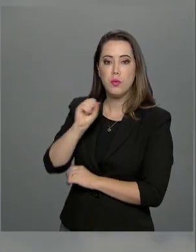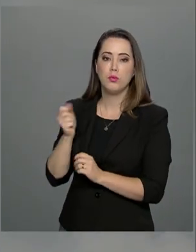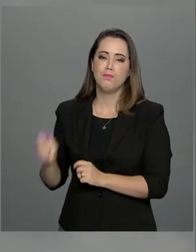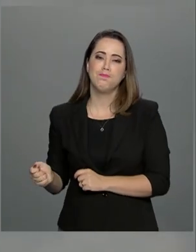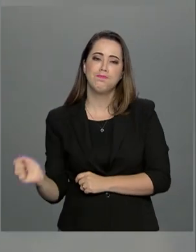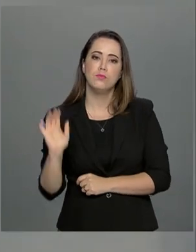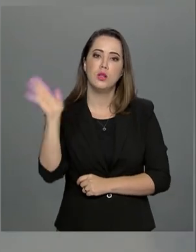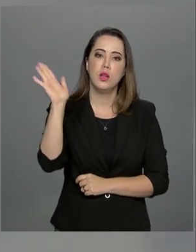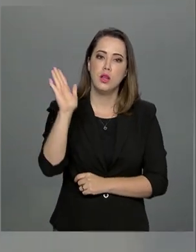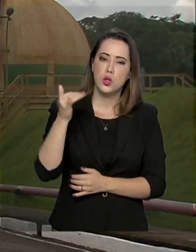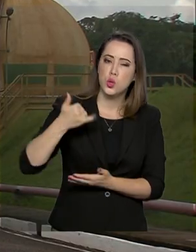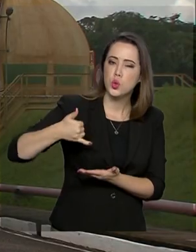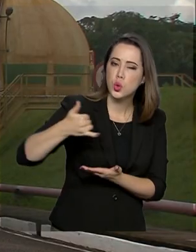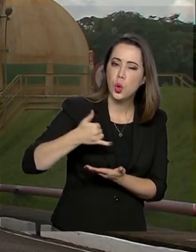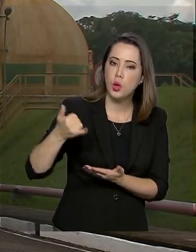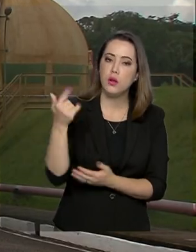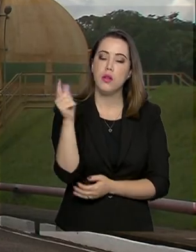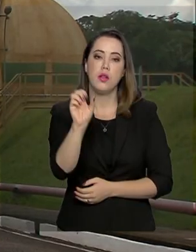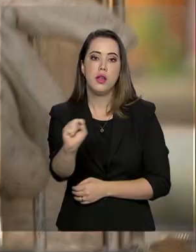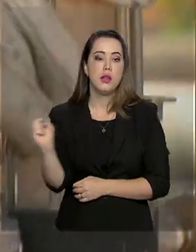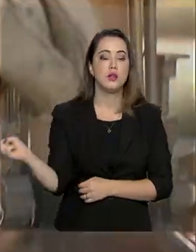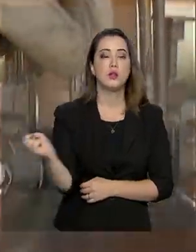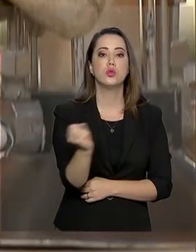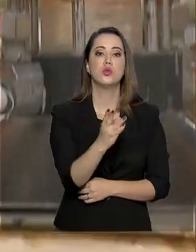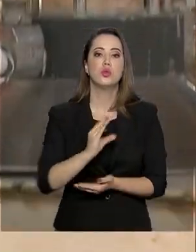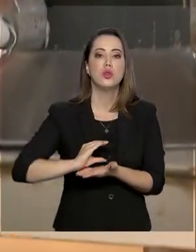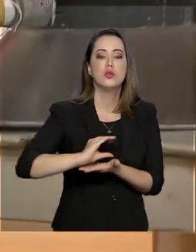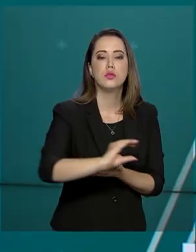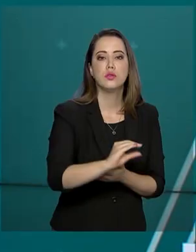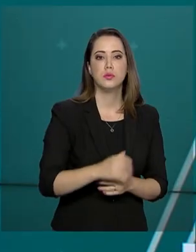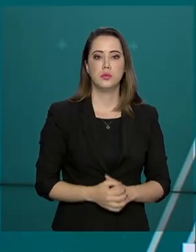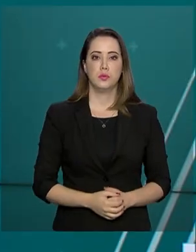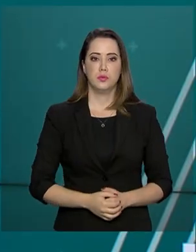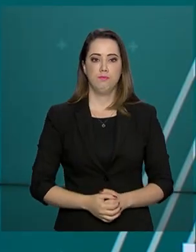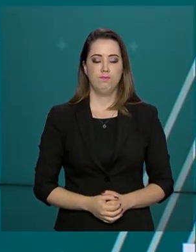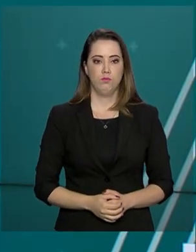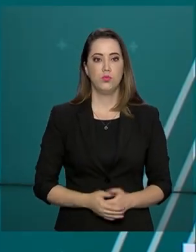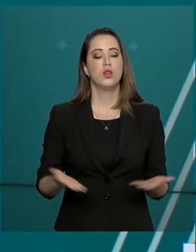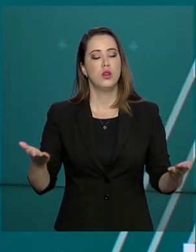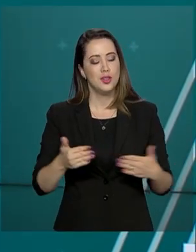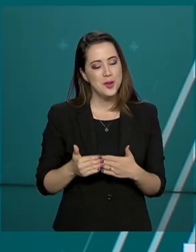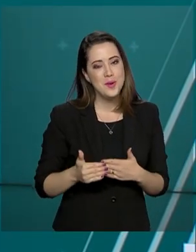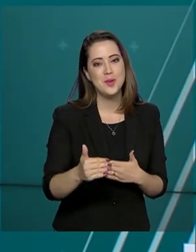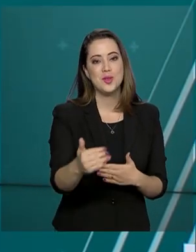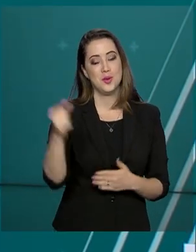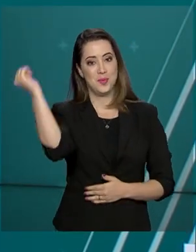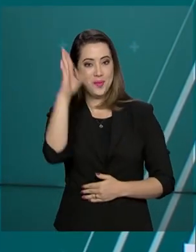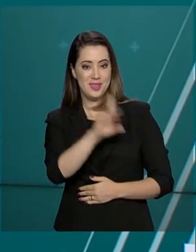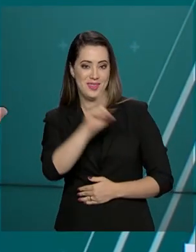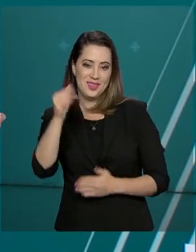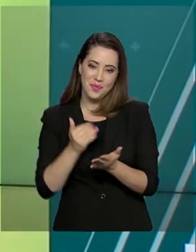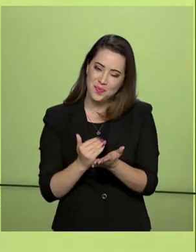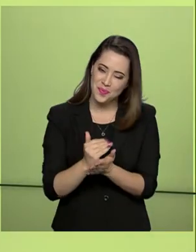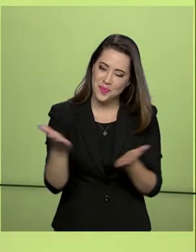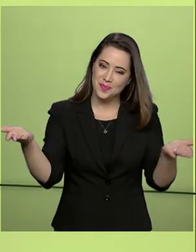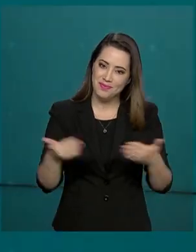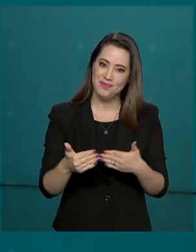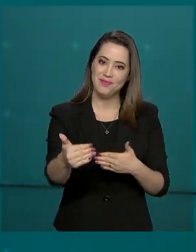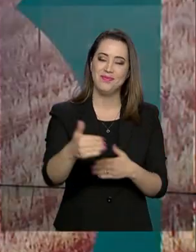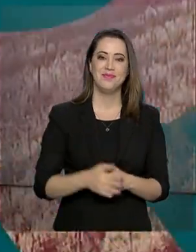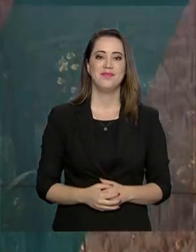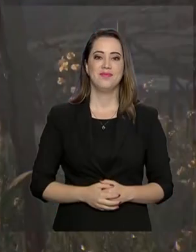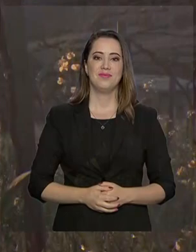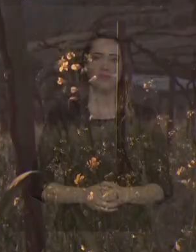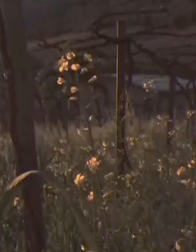leilões de petróleo e gás para atrair novos investimentos. Fique com a gente, o Brasil em dia já está no ar.